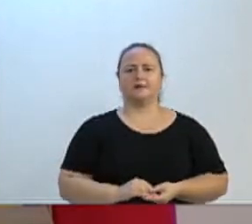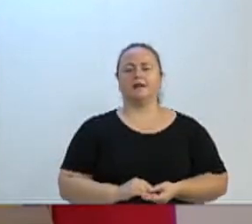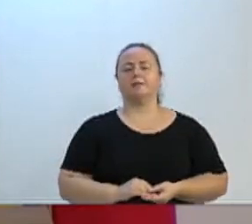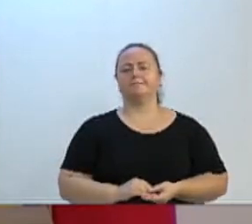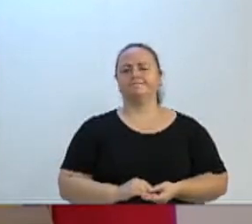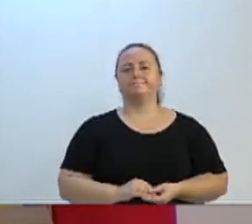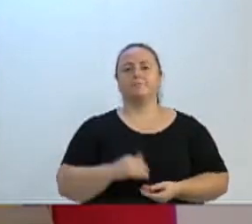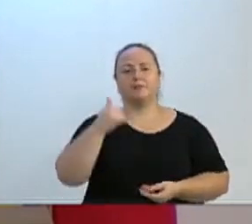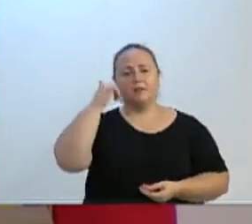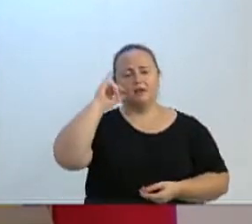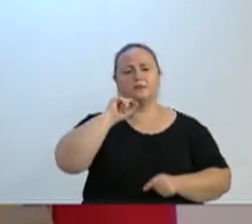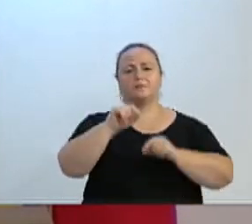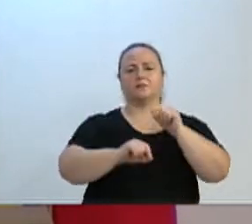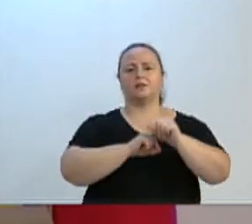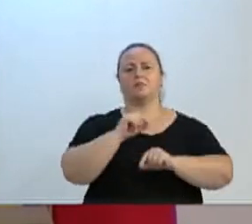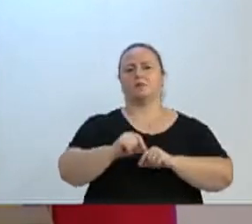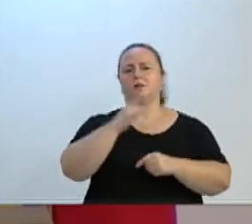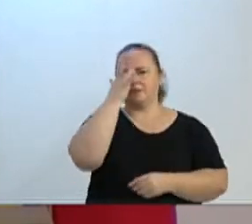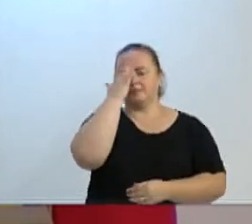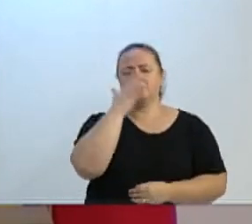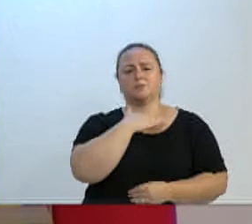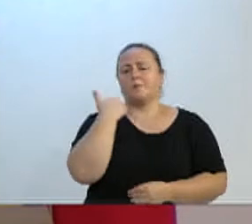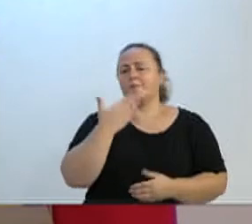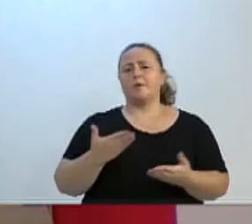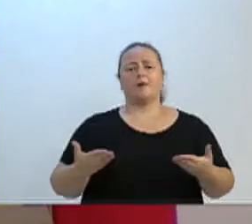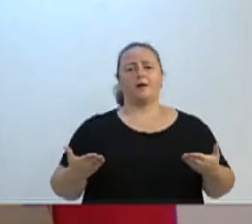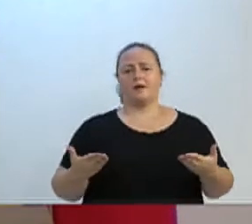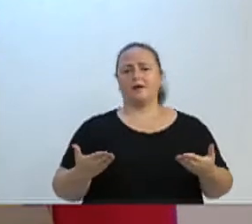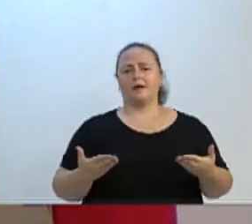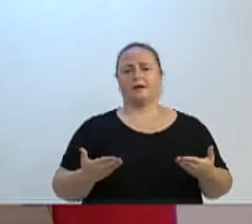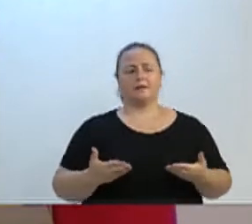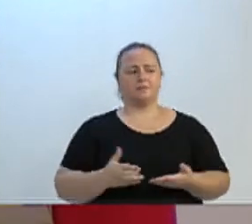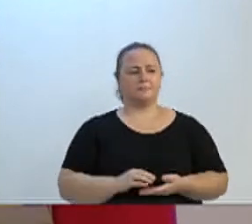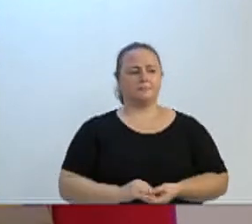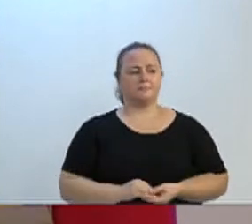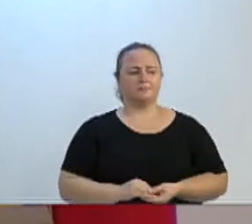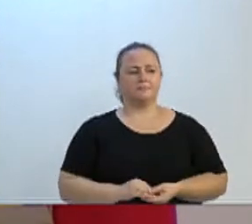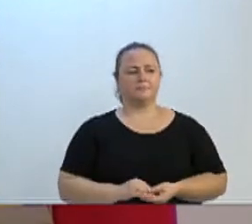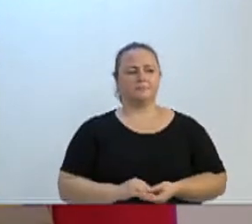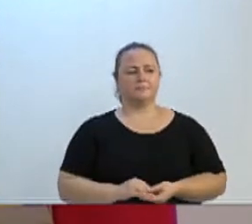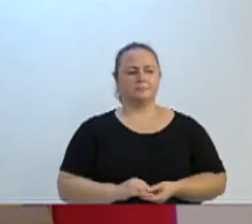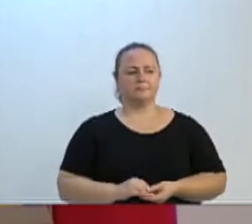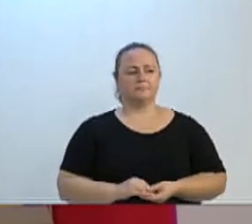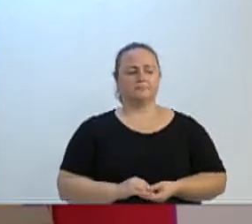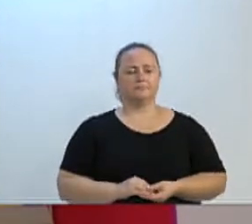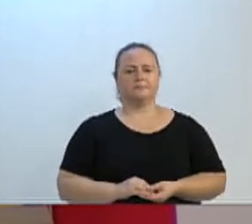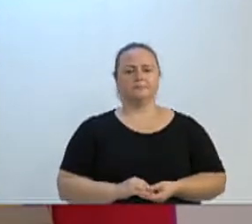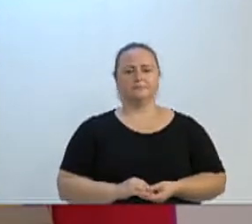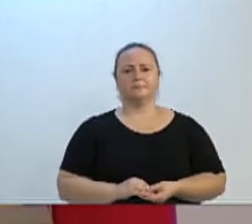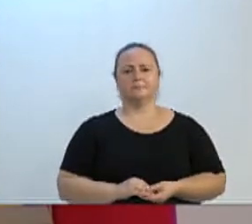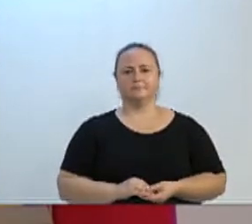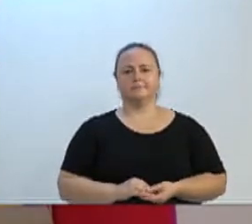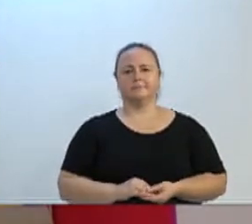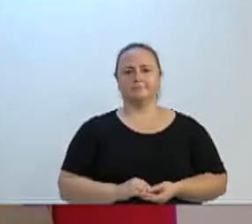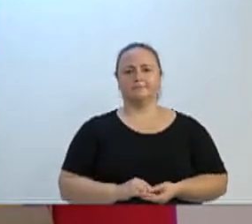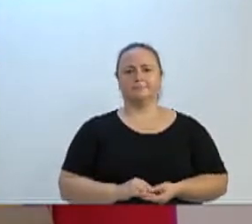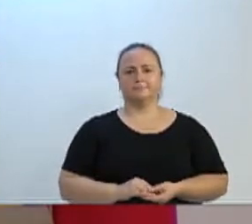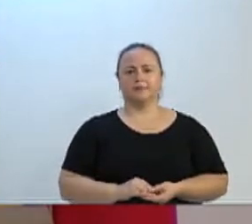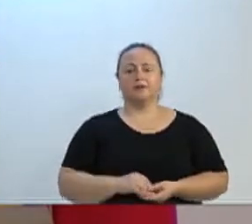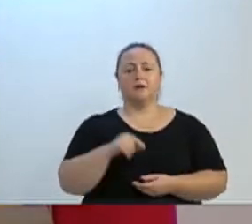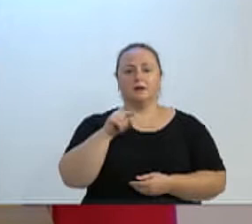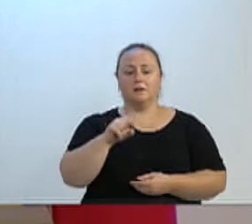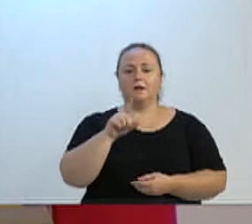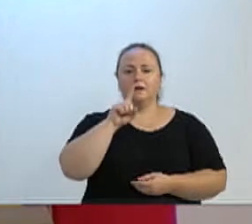amigos, e não percamos mais familiares para o trânsito. Aliás, nosso trânsito de Blumenau demonstra-se extremamente